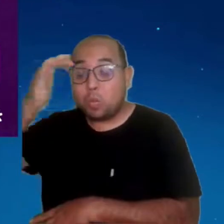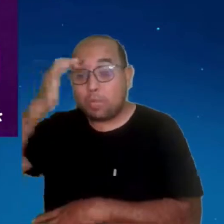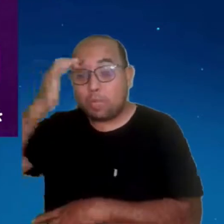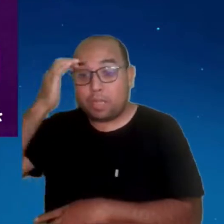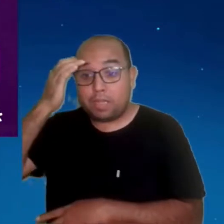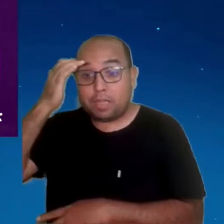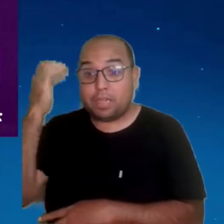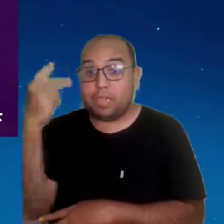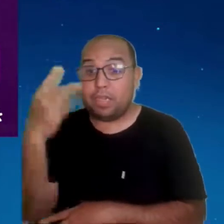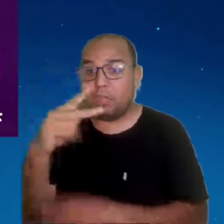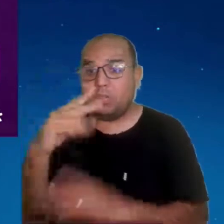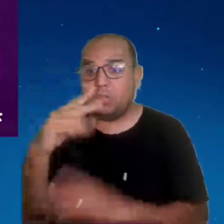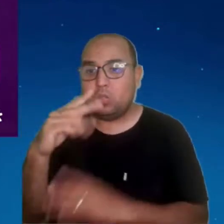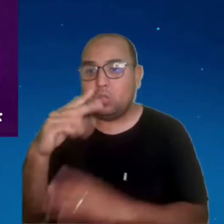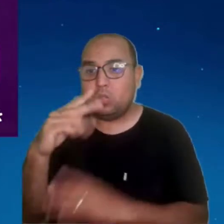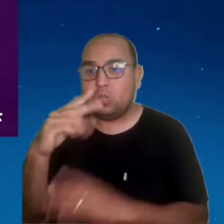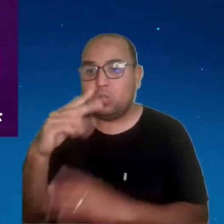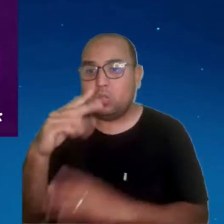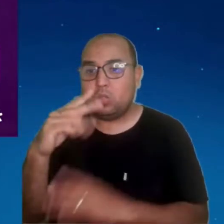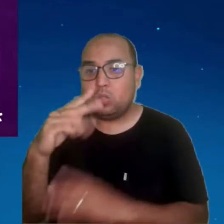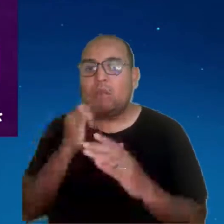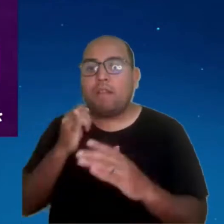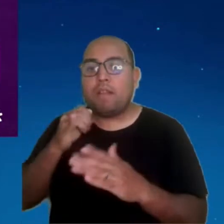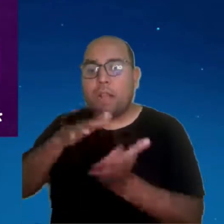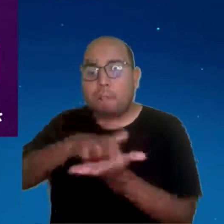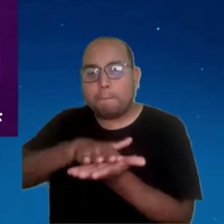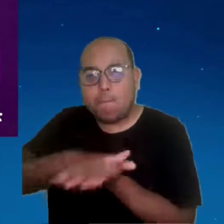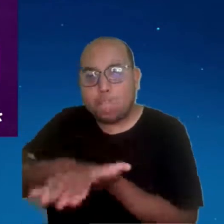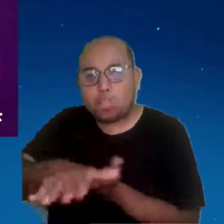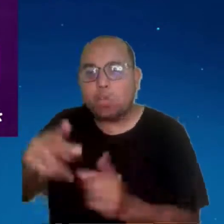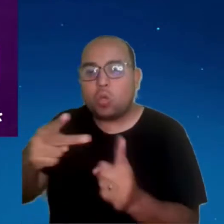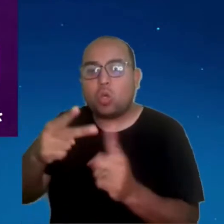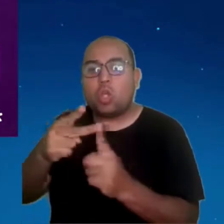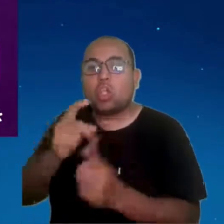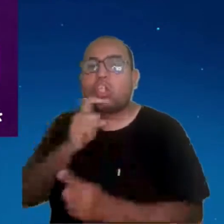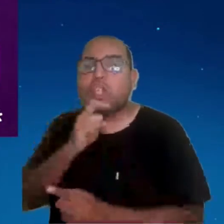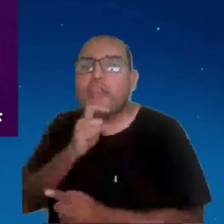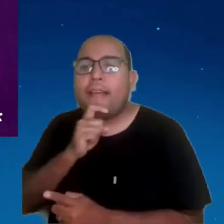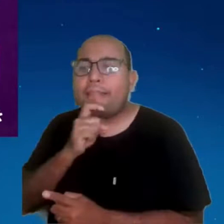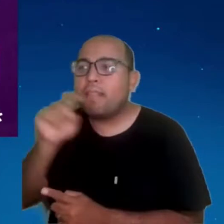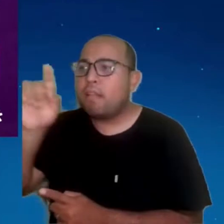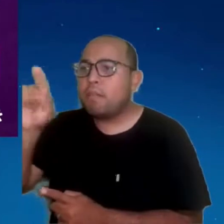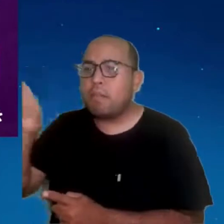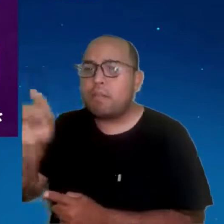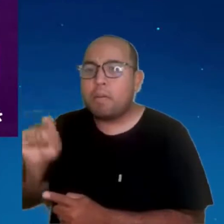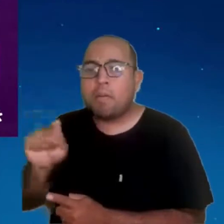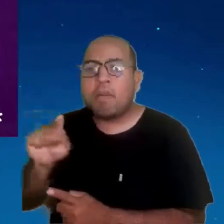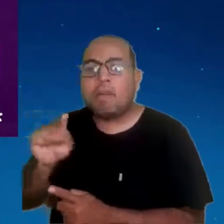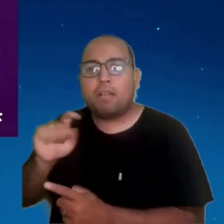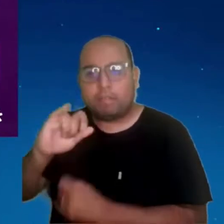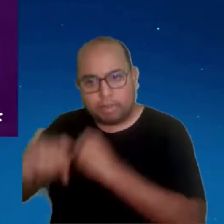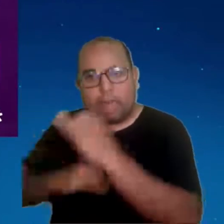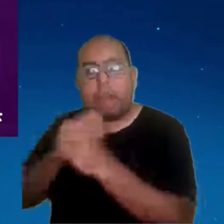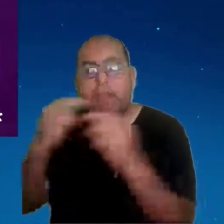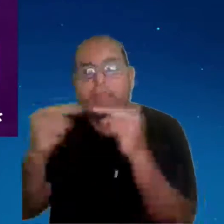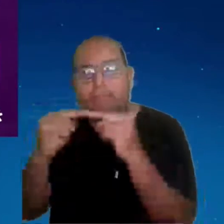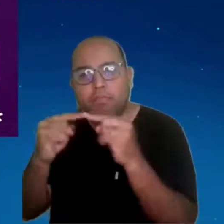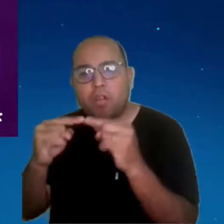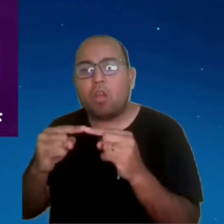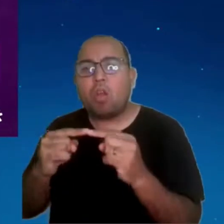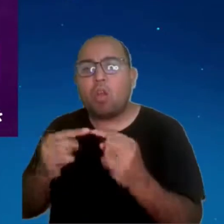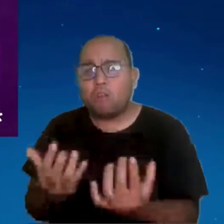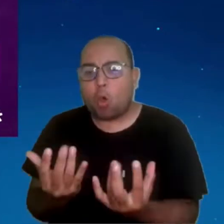geladeira, sensor de iluminação, sensor de água, fogão, fogão, cadeira,